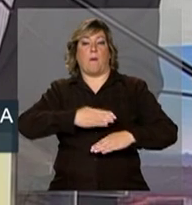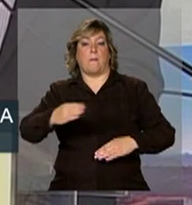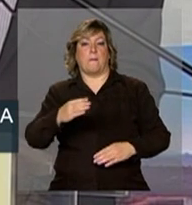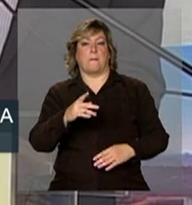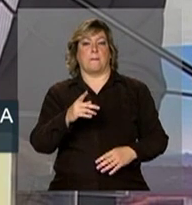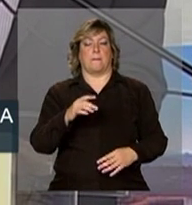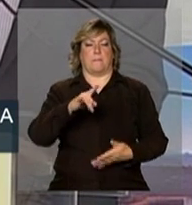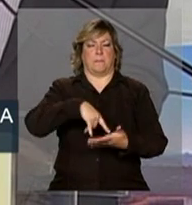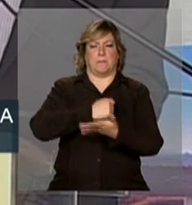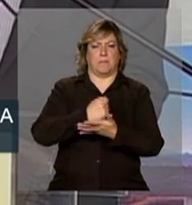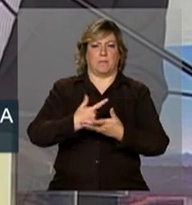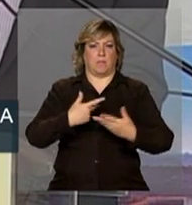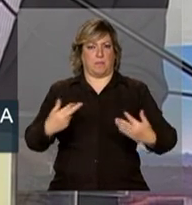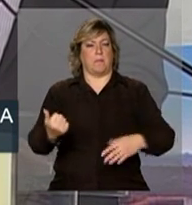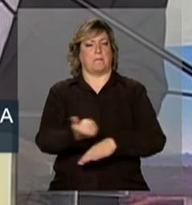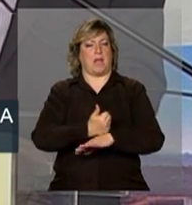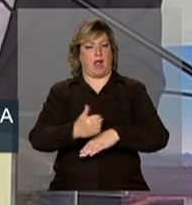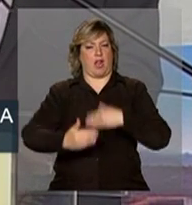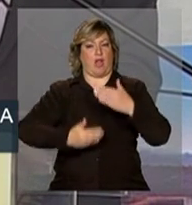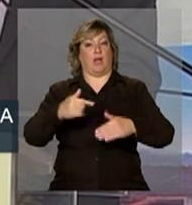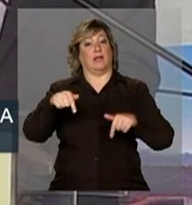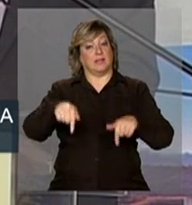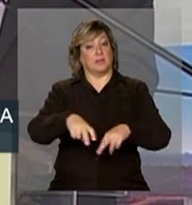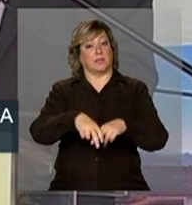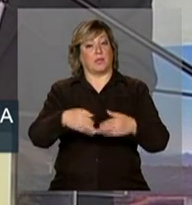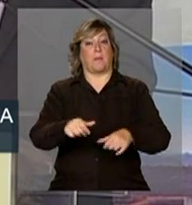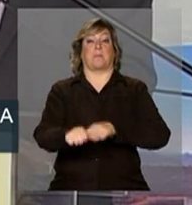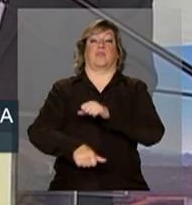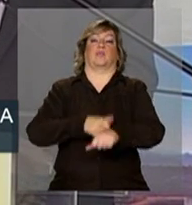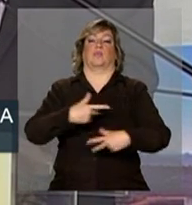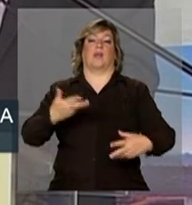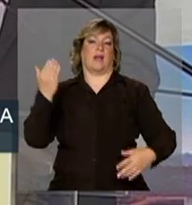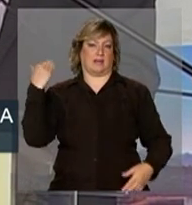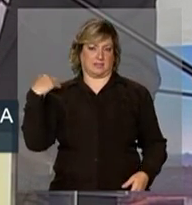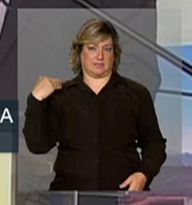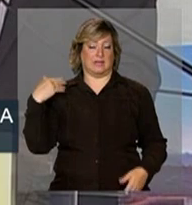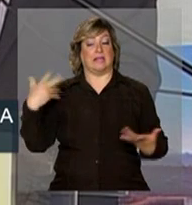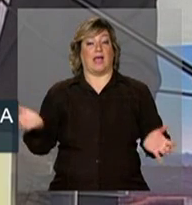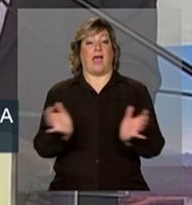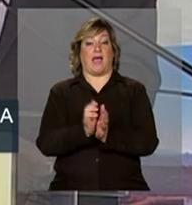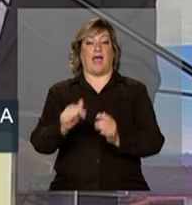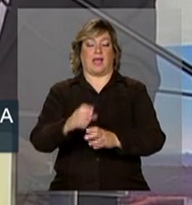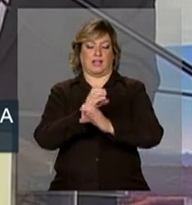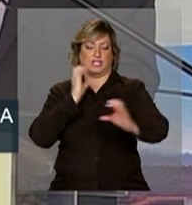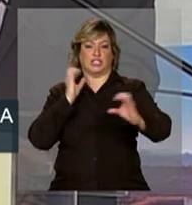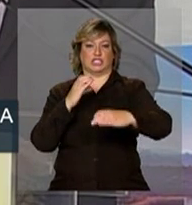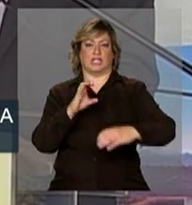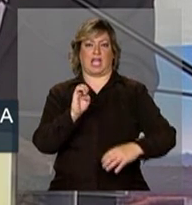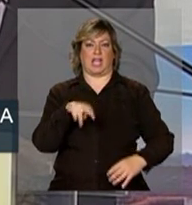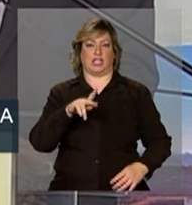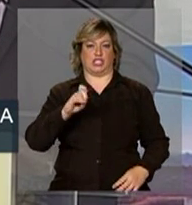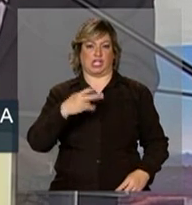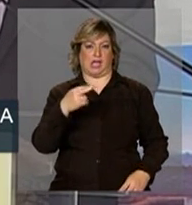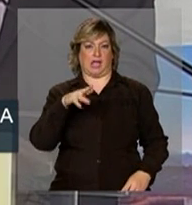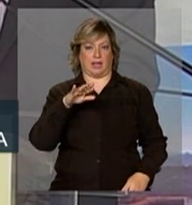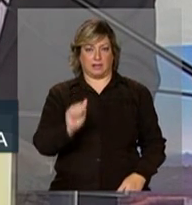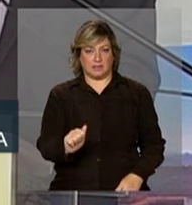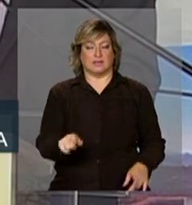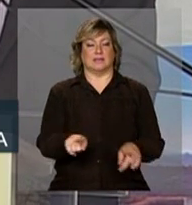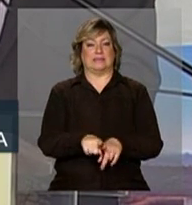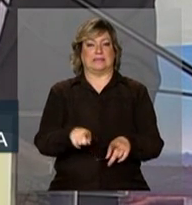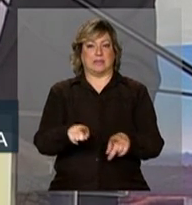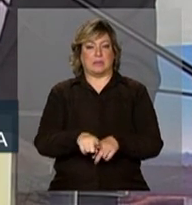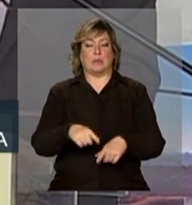Esse projeto é fruto dessa mudança. Na área de engenharia, também enfrentamos diversos desafios, dadas as condições